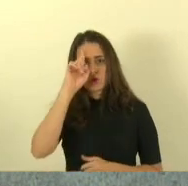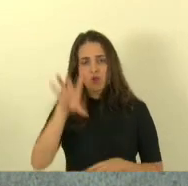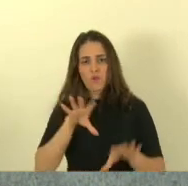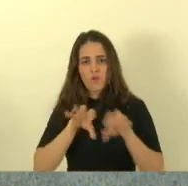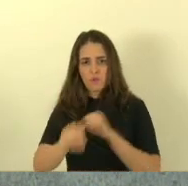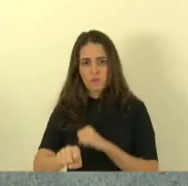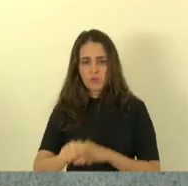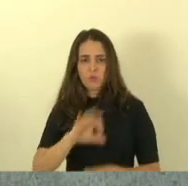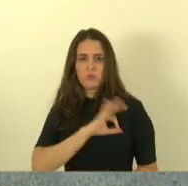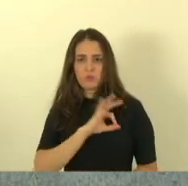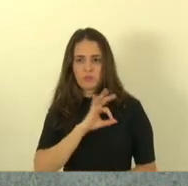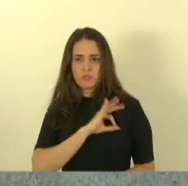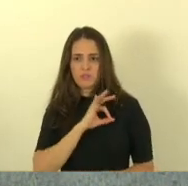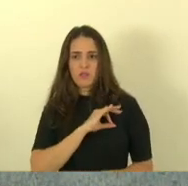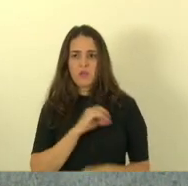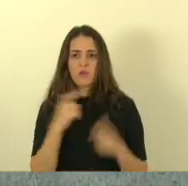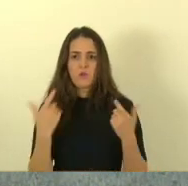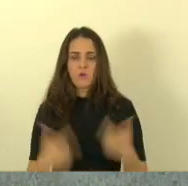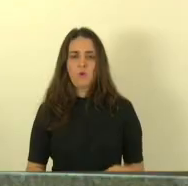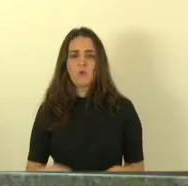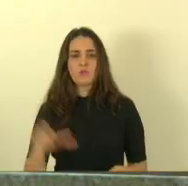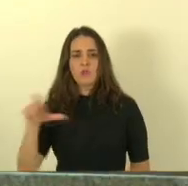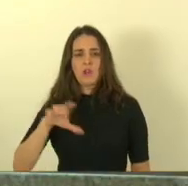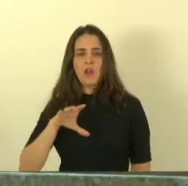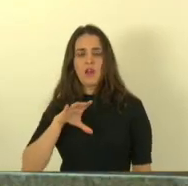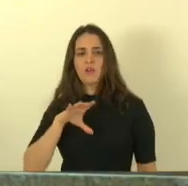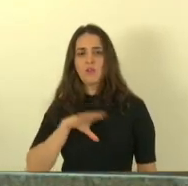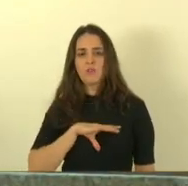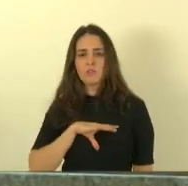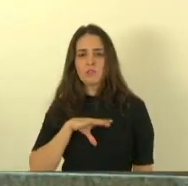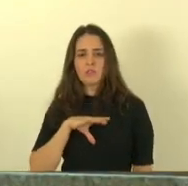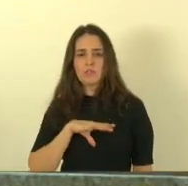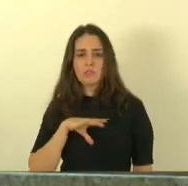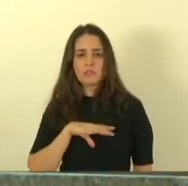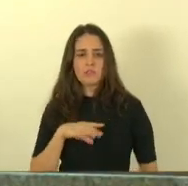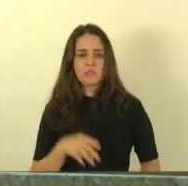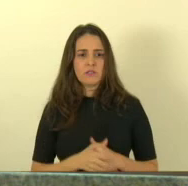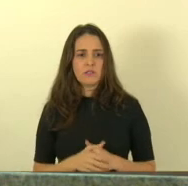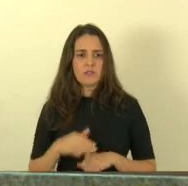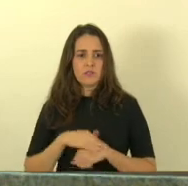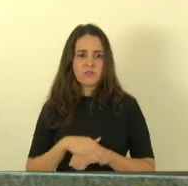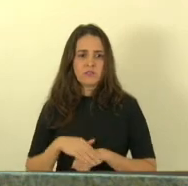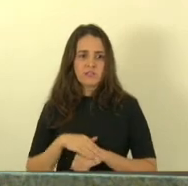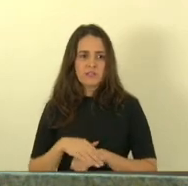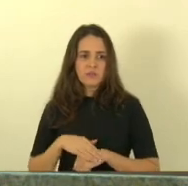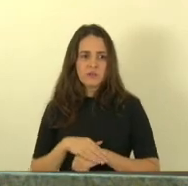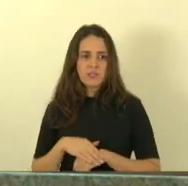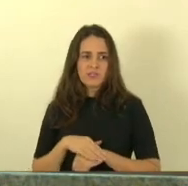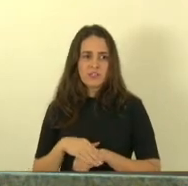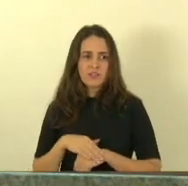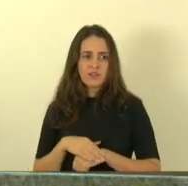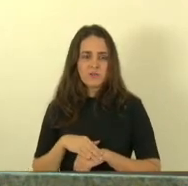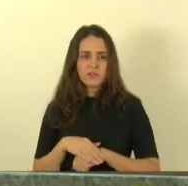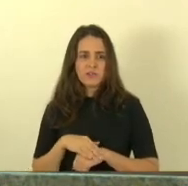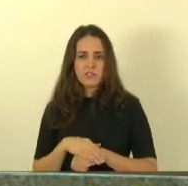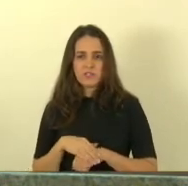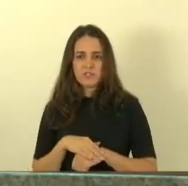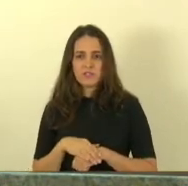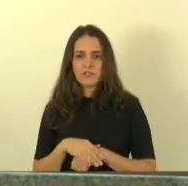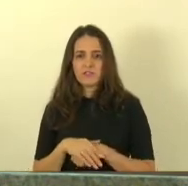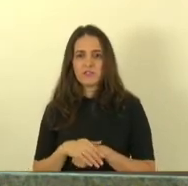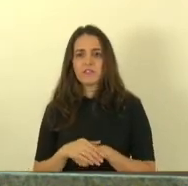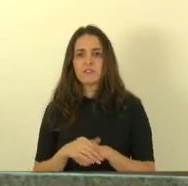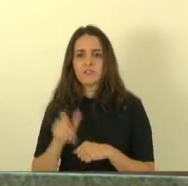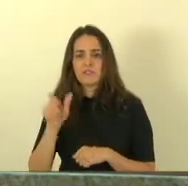policiais civis ali no Álvares Cabral nós conversamos com o governador explicando para ele que muitos daqueles servidores que